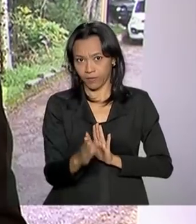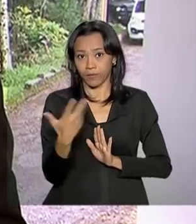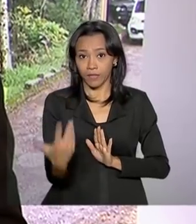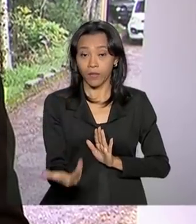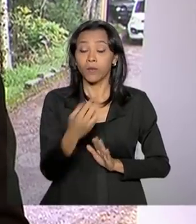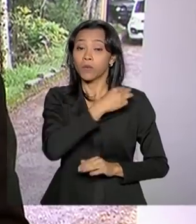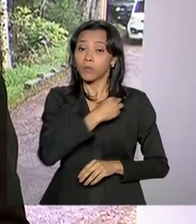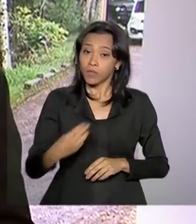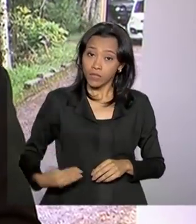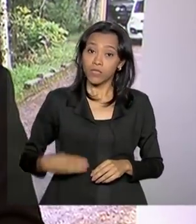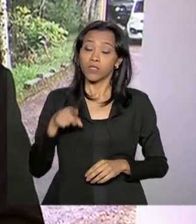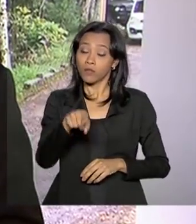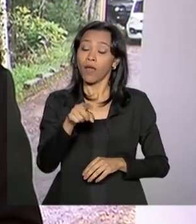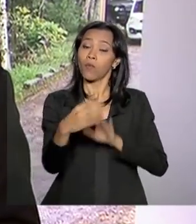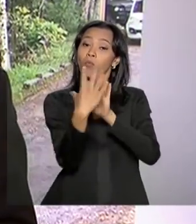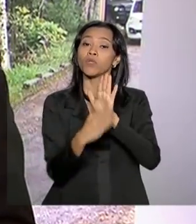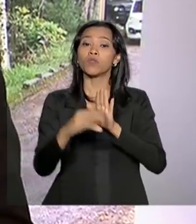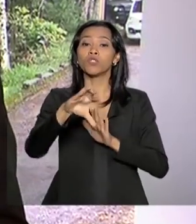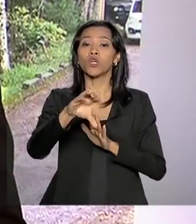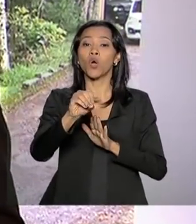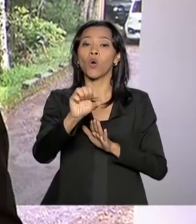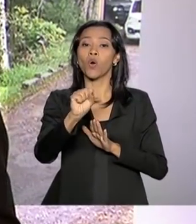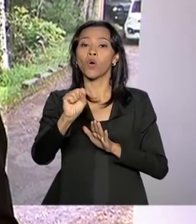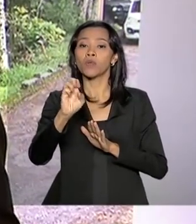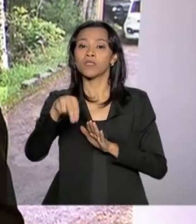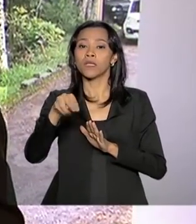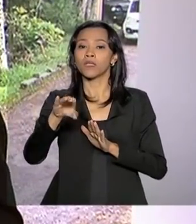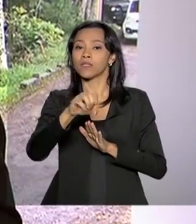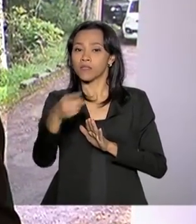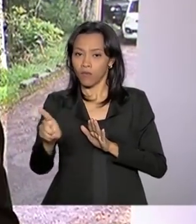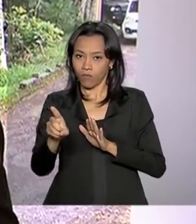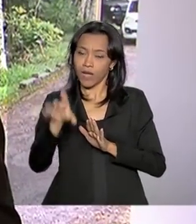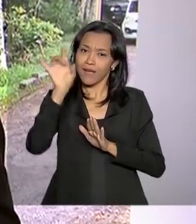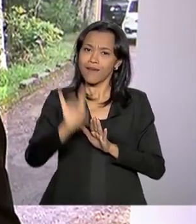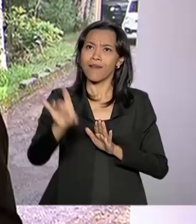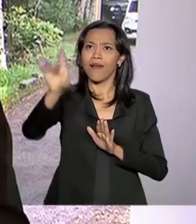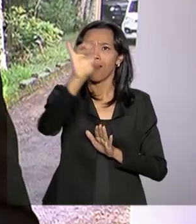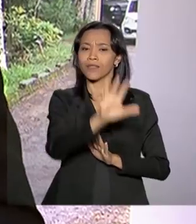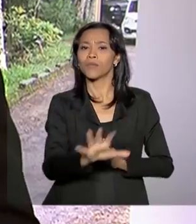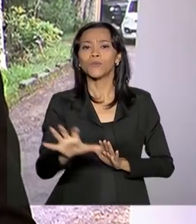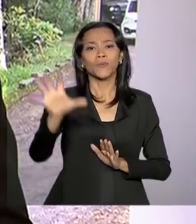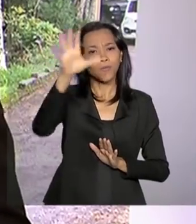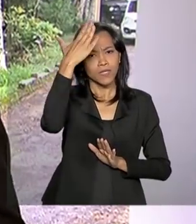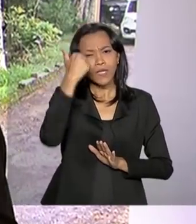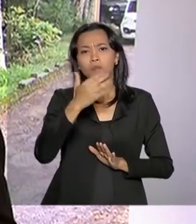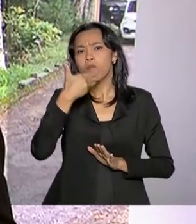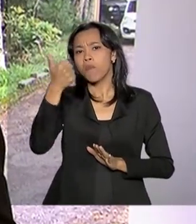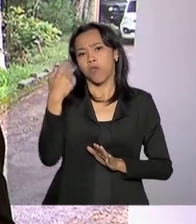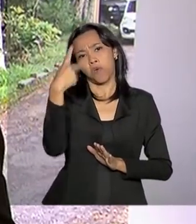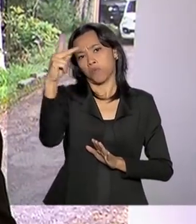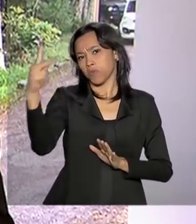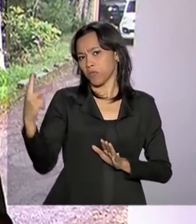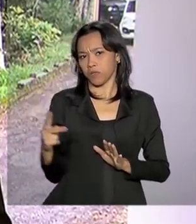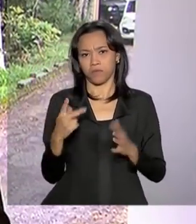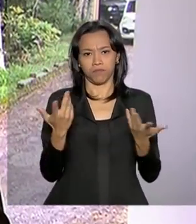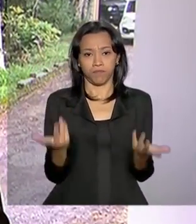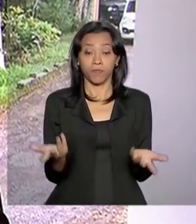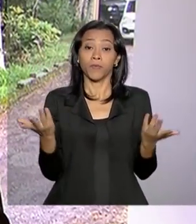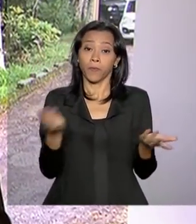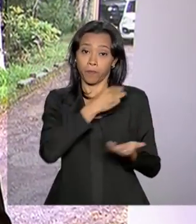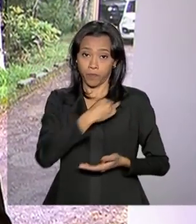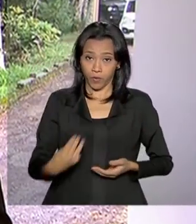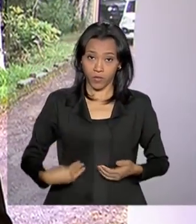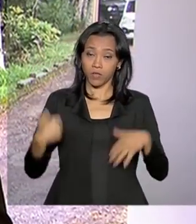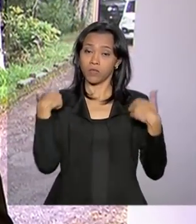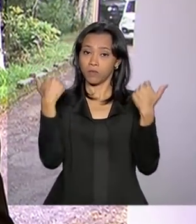defende o modelo de concessão regionalizado, já que, segundo ele, cada região sabe o que é melhor para o seu parque. O ministro falou